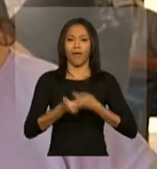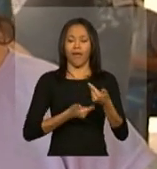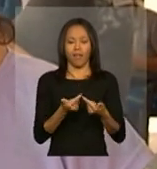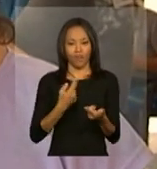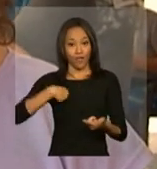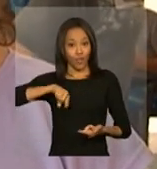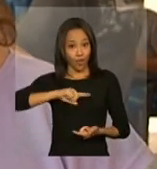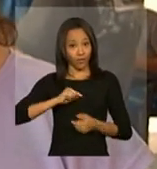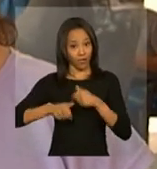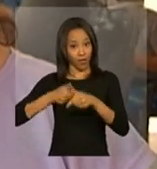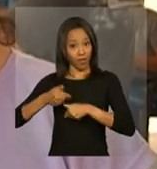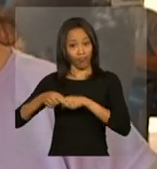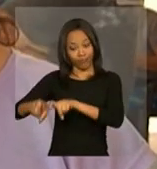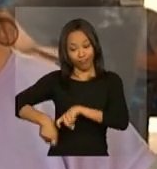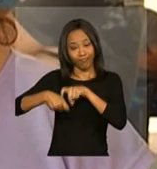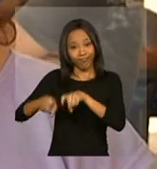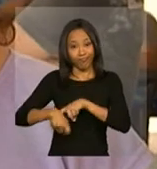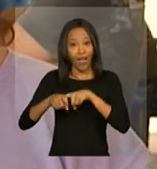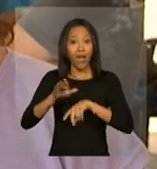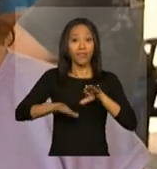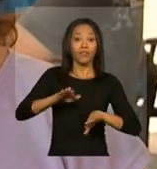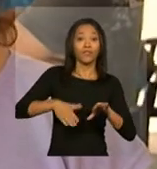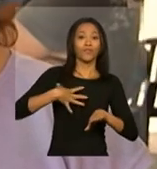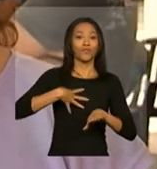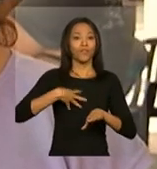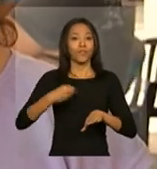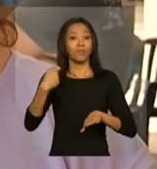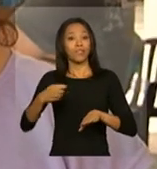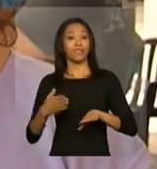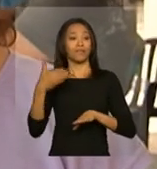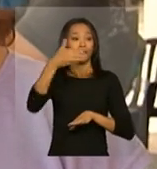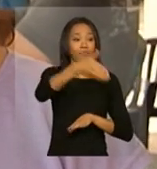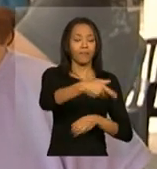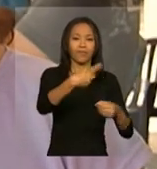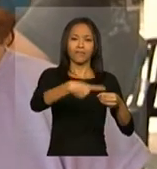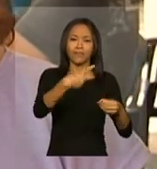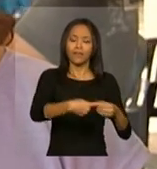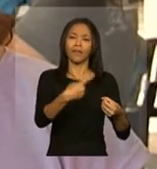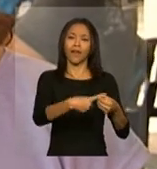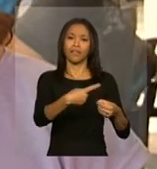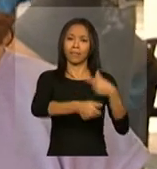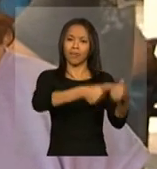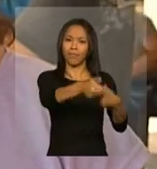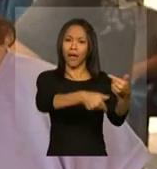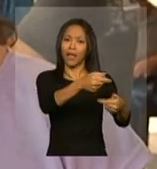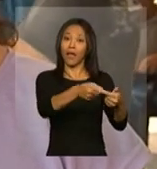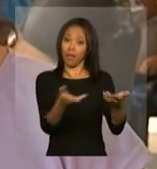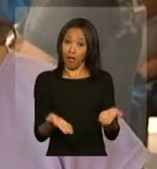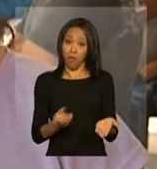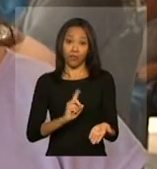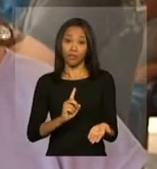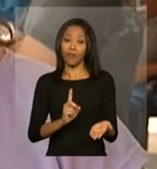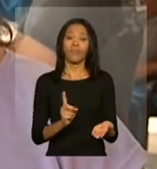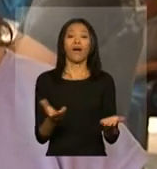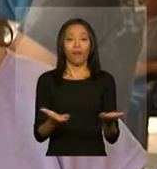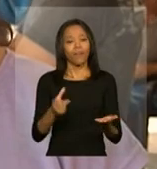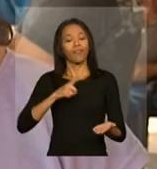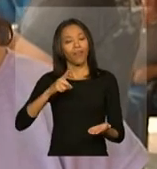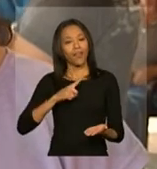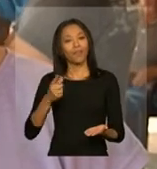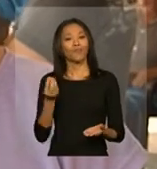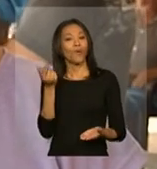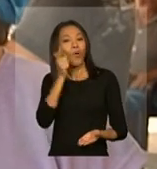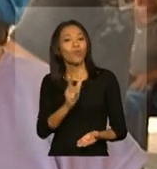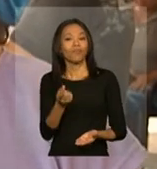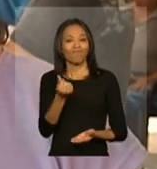a gente é da zona rural, às vezes os filhos precisavam vir para a cidade para poder estar trabalhando. Agora não, agora já temos uma fonte